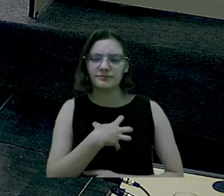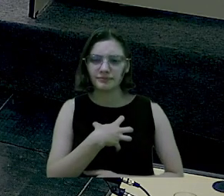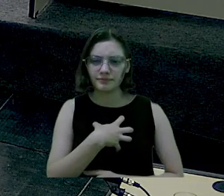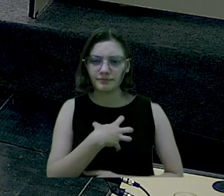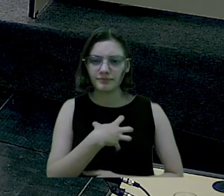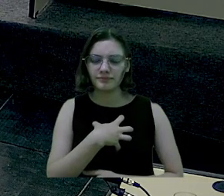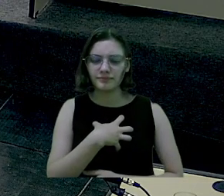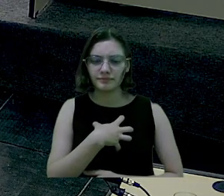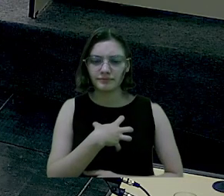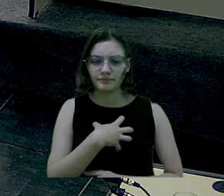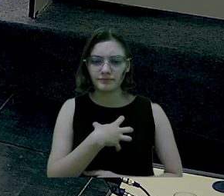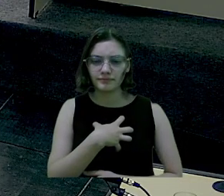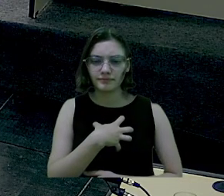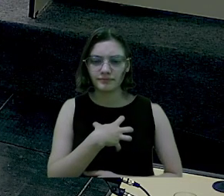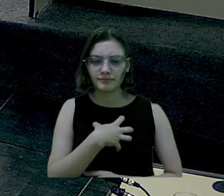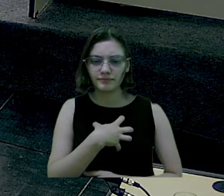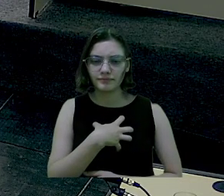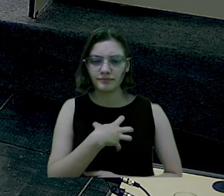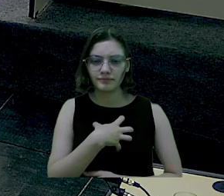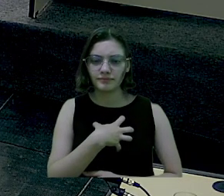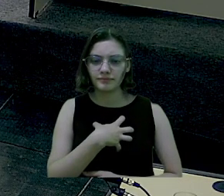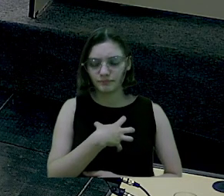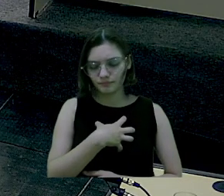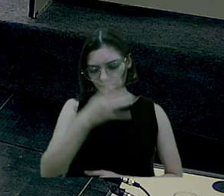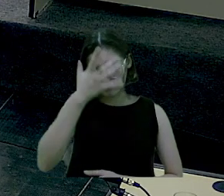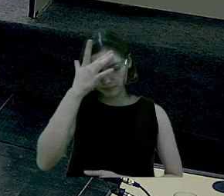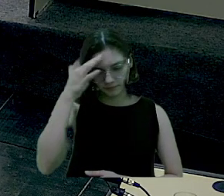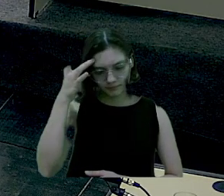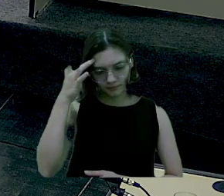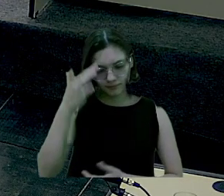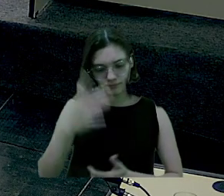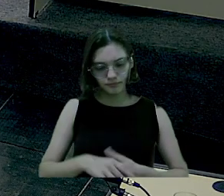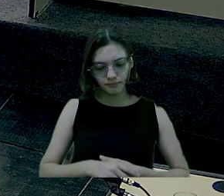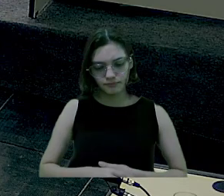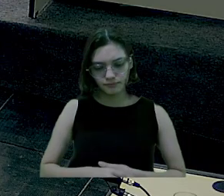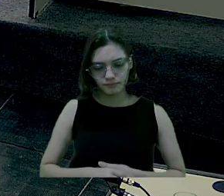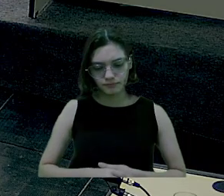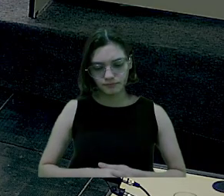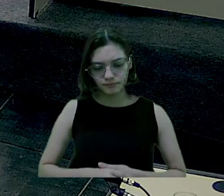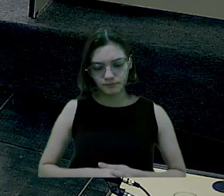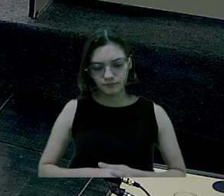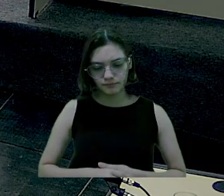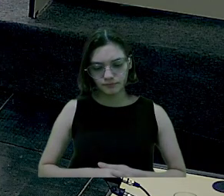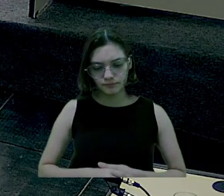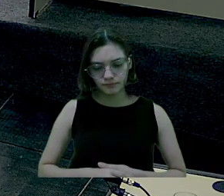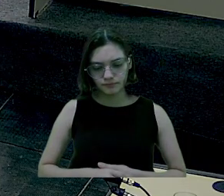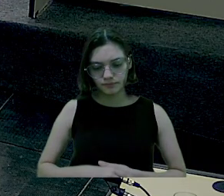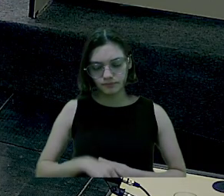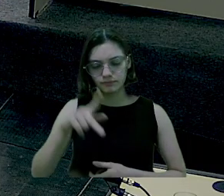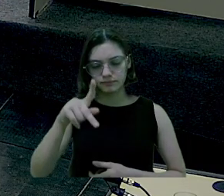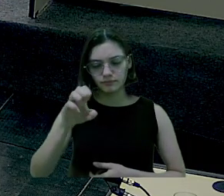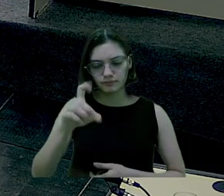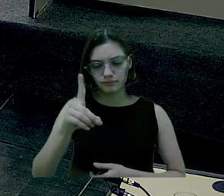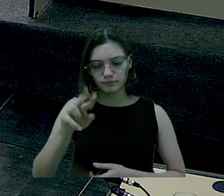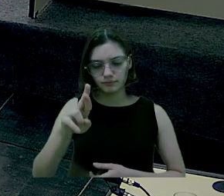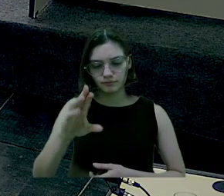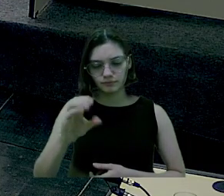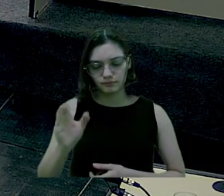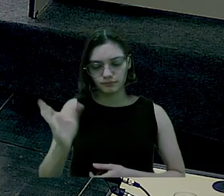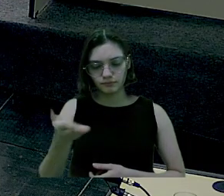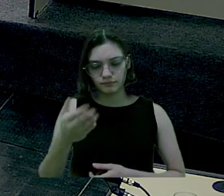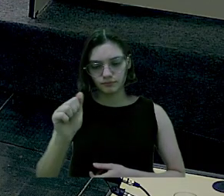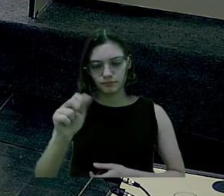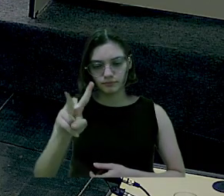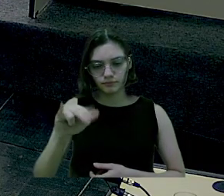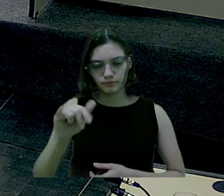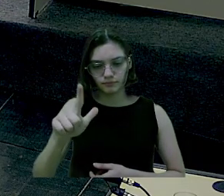pela grande pessoa que foi aí o senhor Pedro de